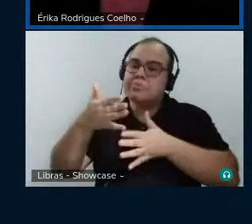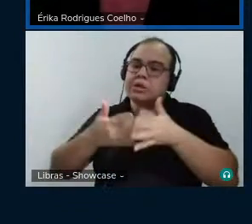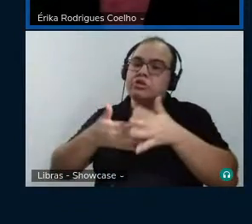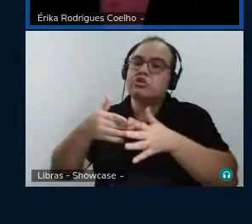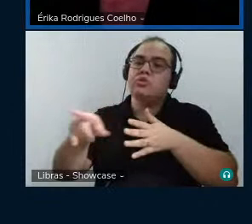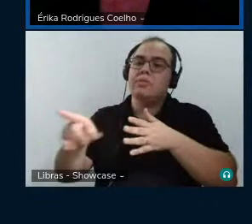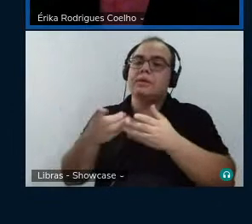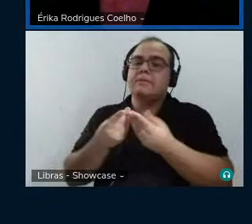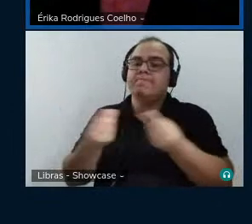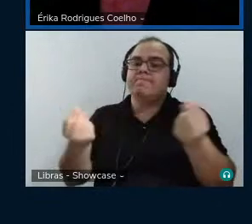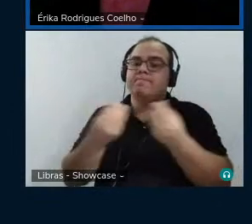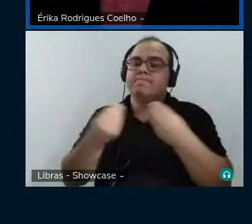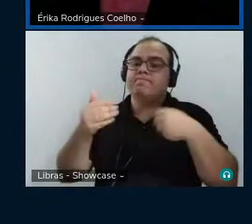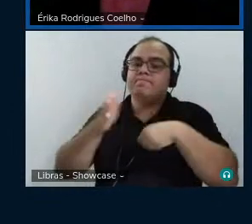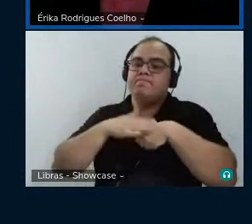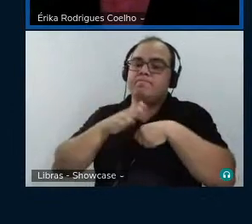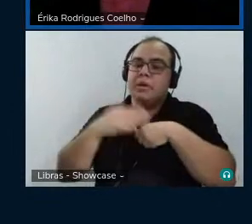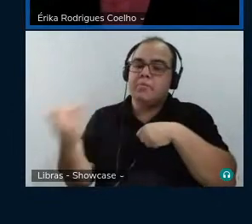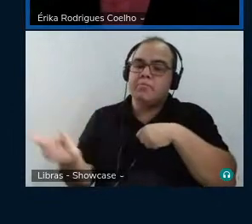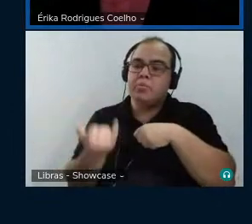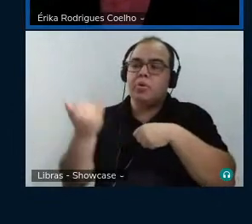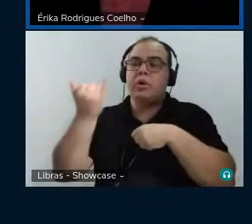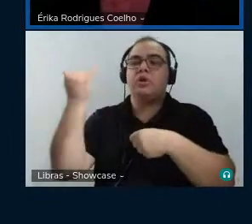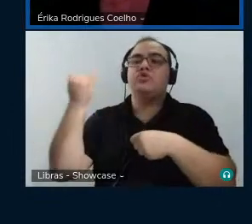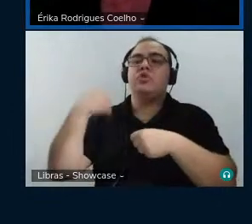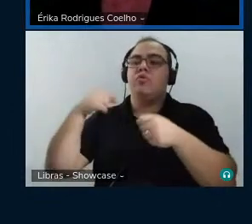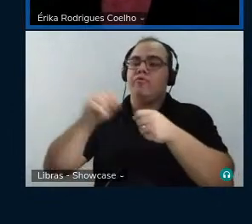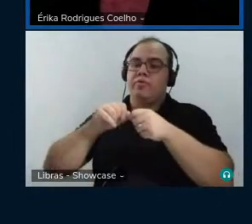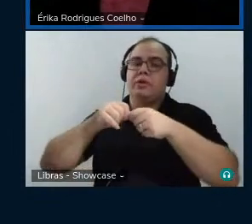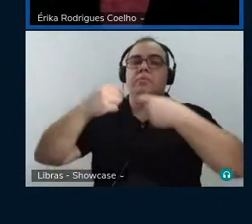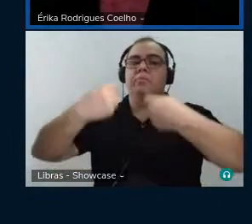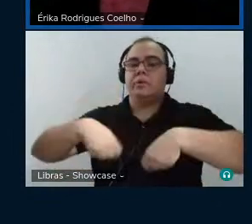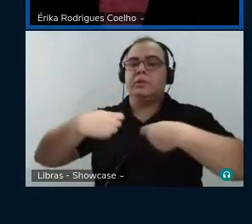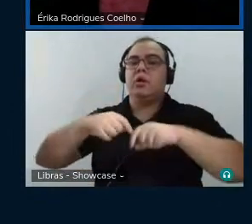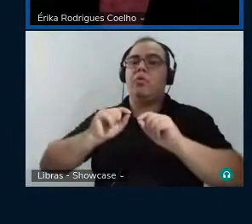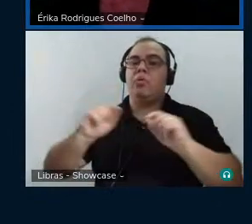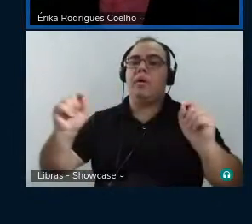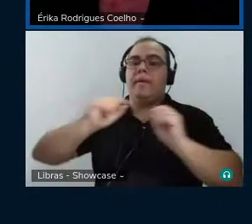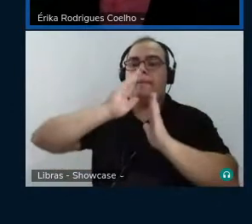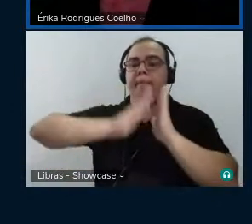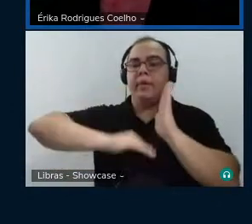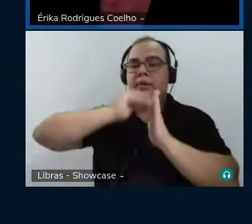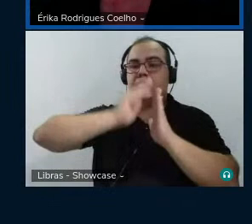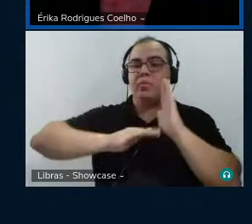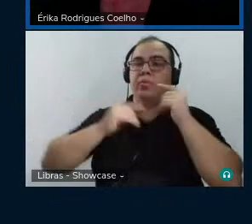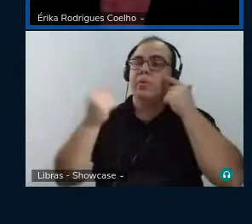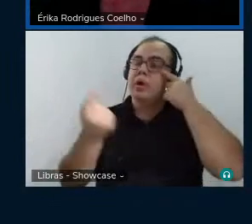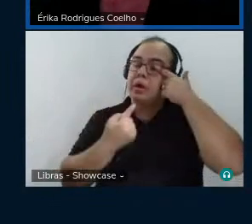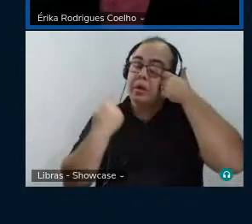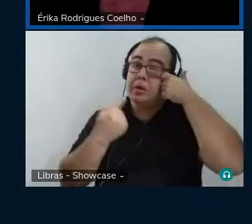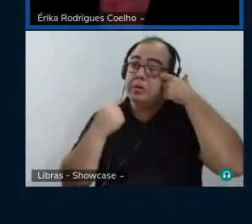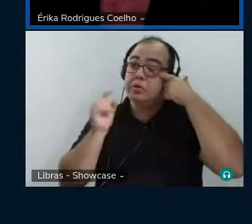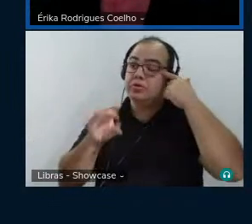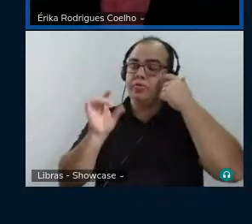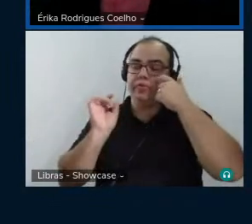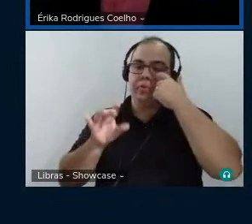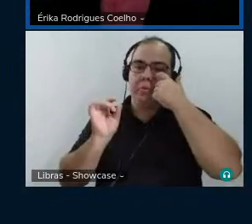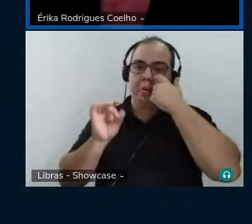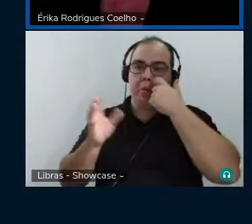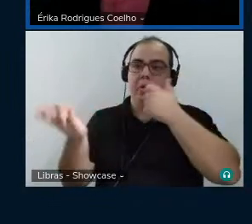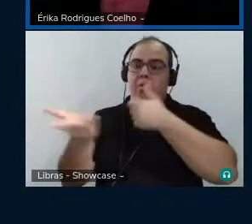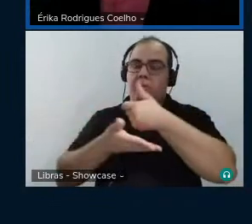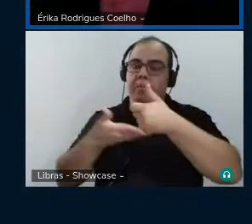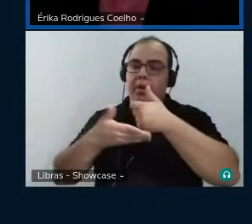parte muito importante do trabalho, então eu tive que fazer uma pintura individual, né, com base em